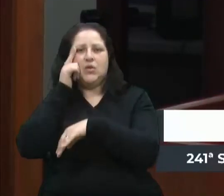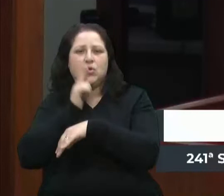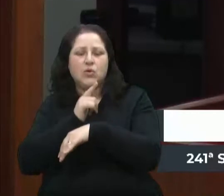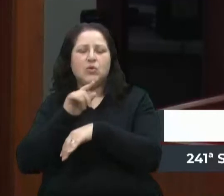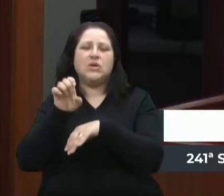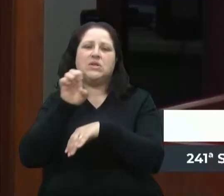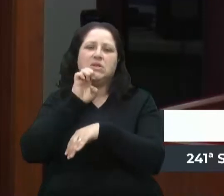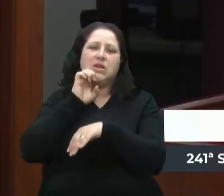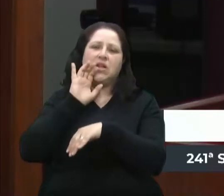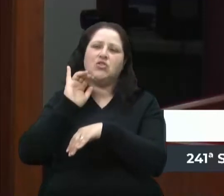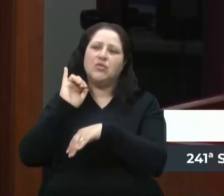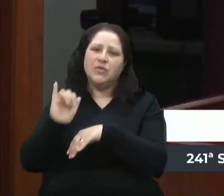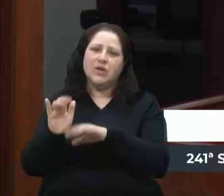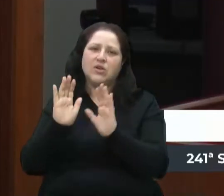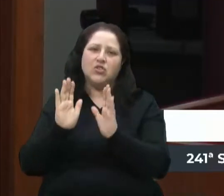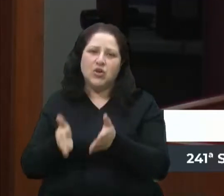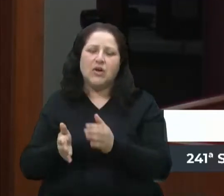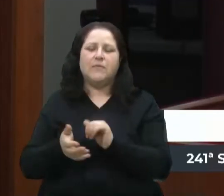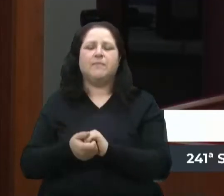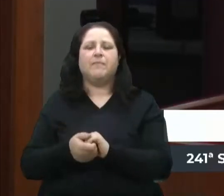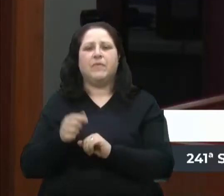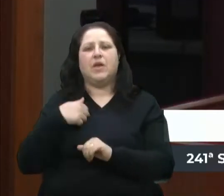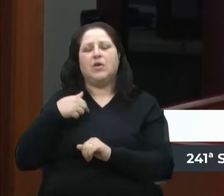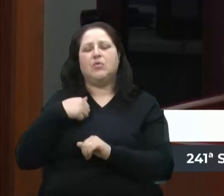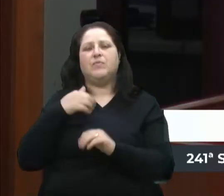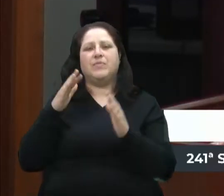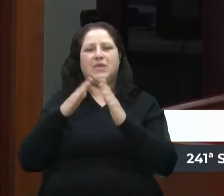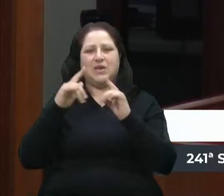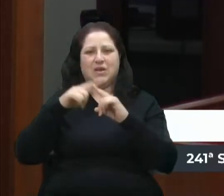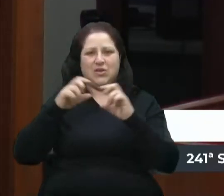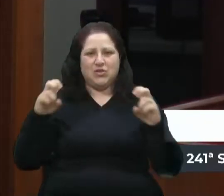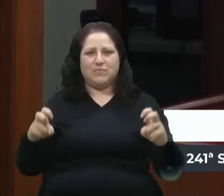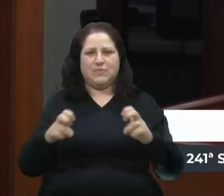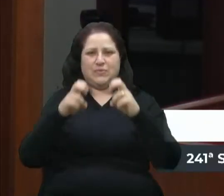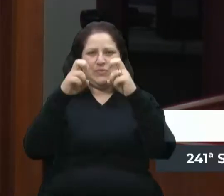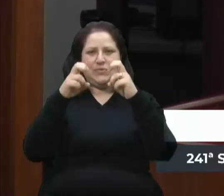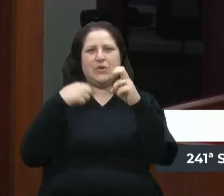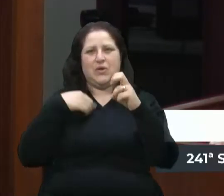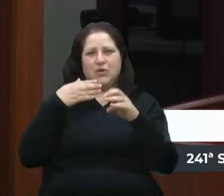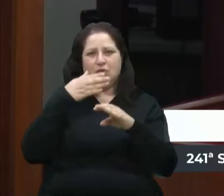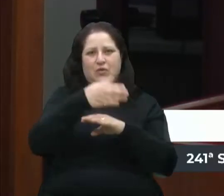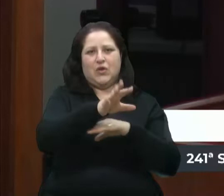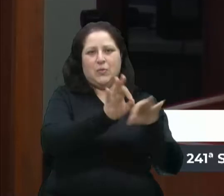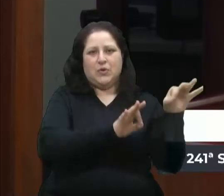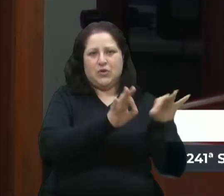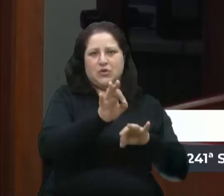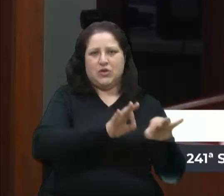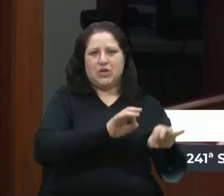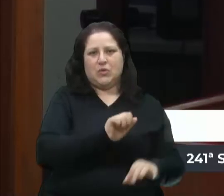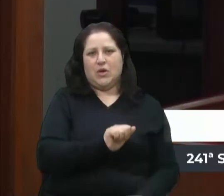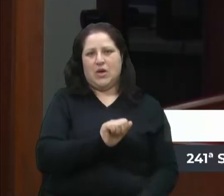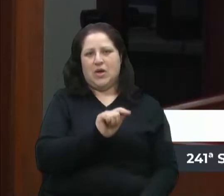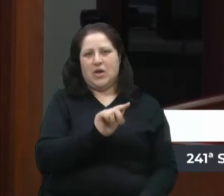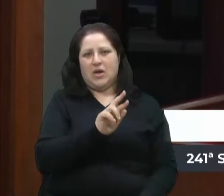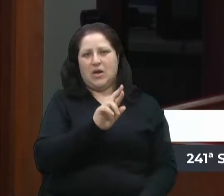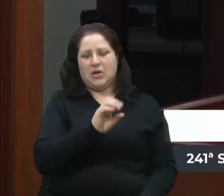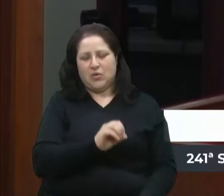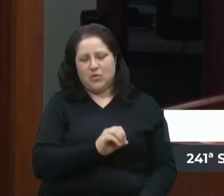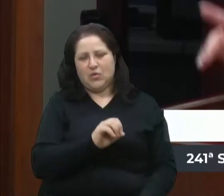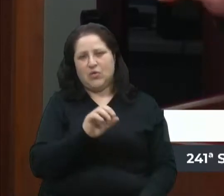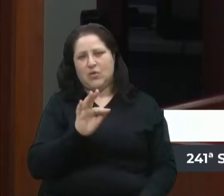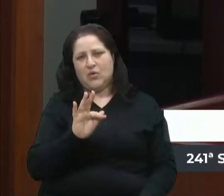vereadora Estela também. Eu passei na frente da igreja porque eu fui no projeto Agrofraterno e na volta passei pela igreja.